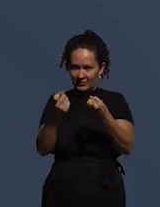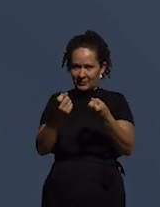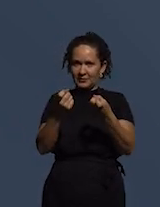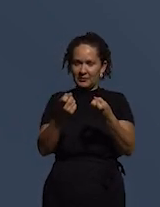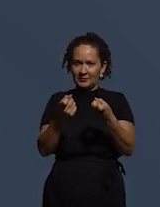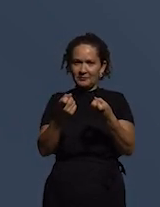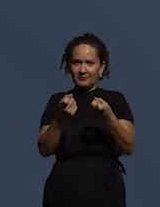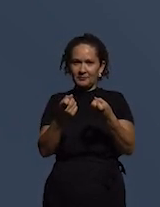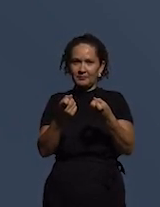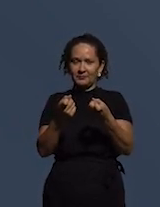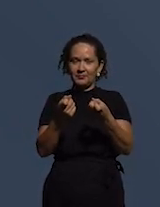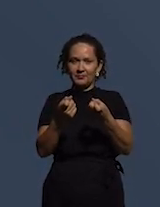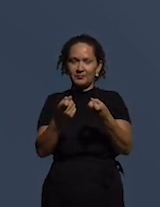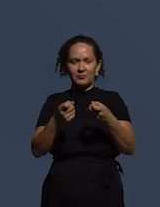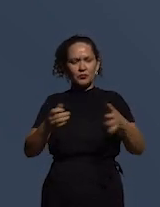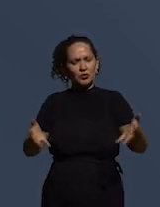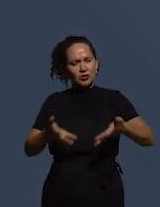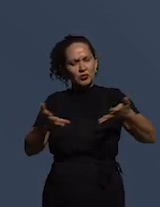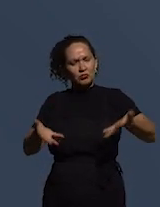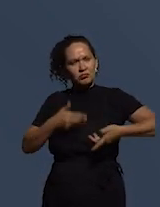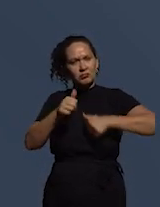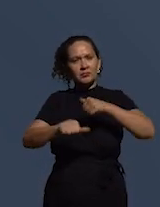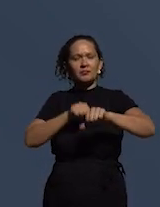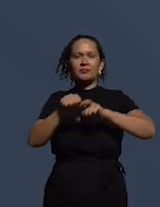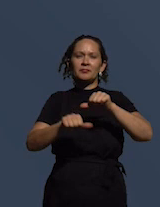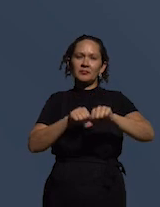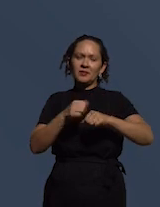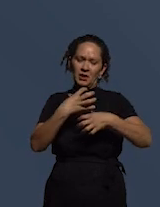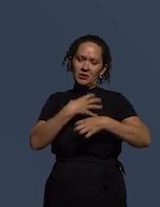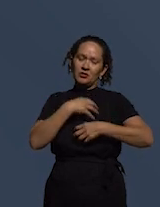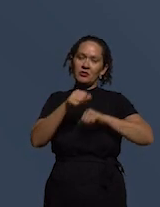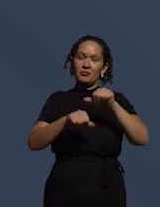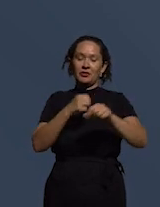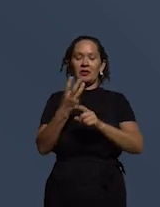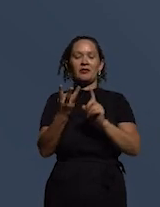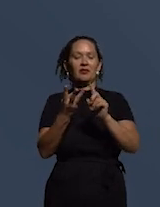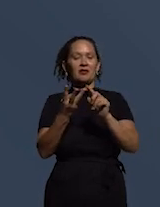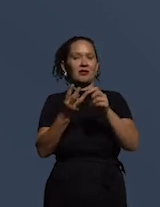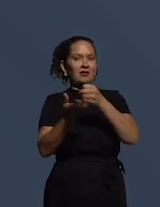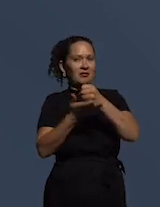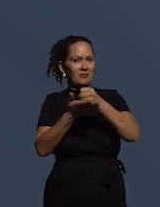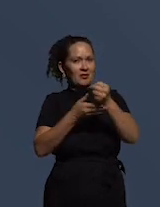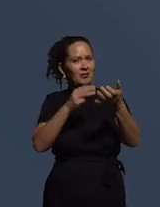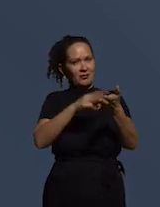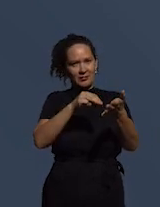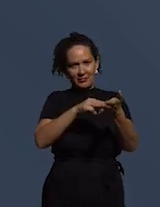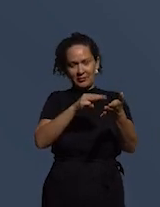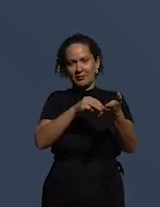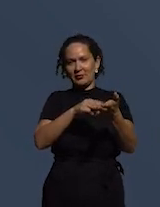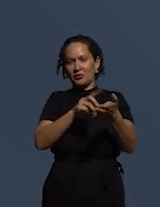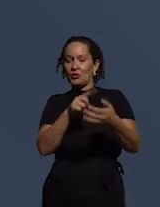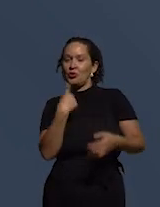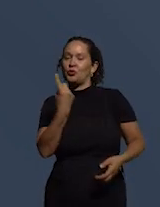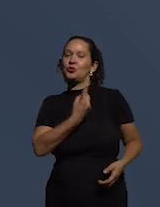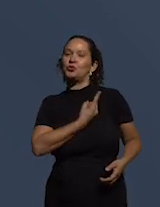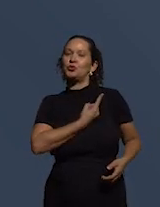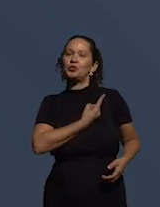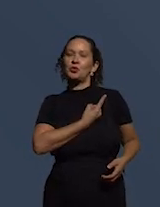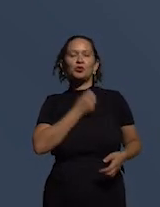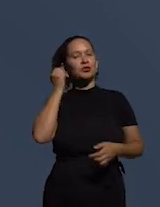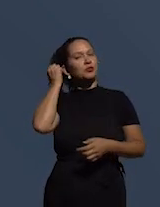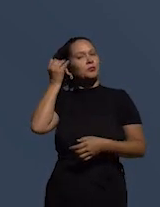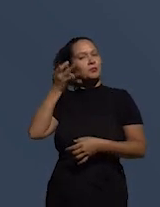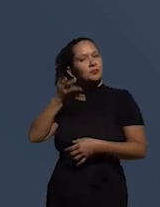provocar uma mudança e o terceiro pilar da metodologia do nosso podcast da nossa